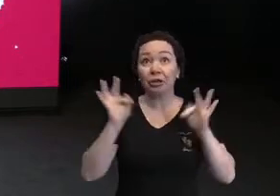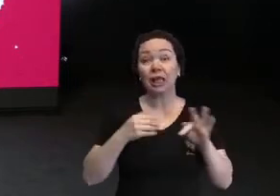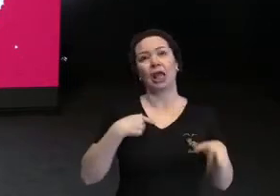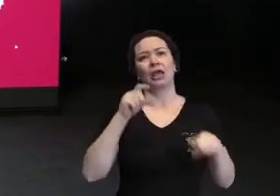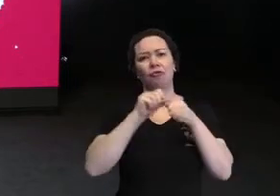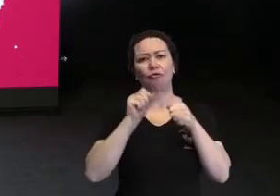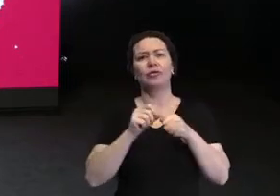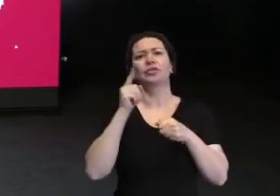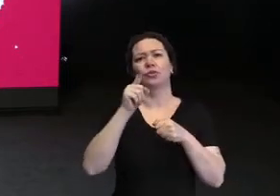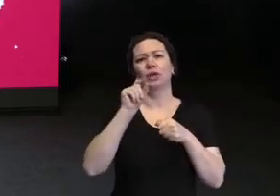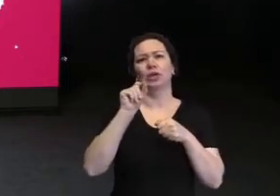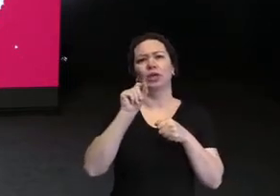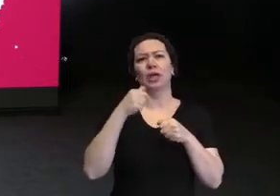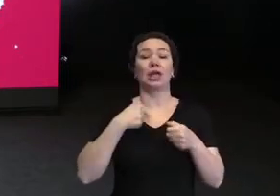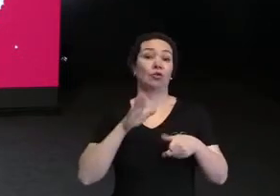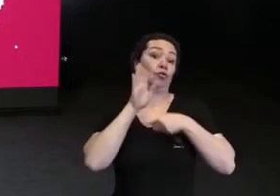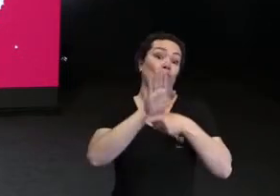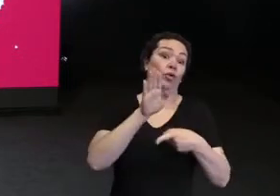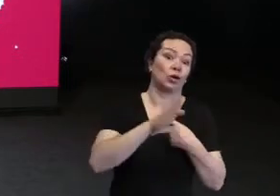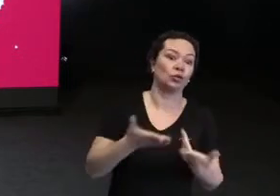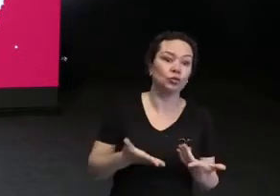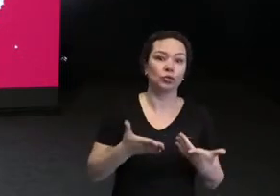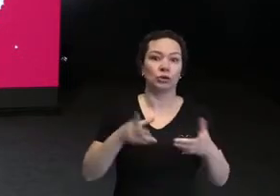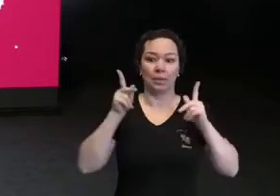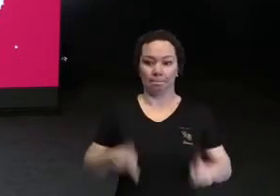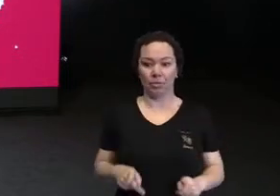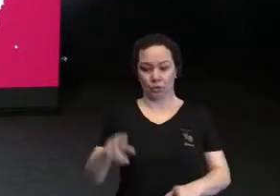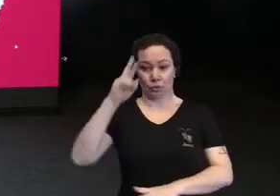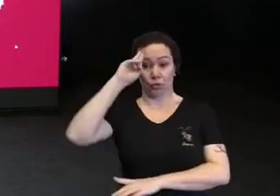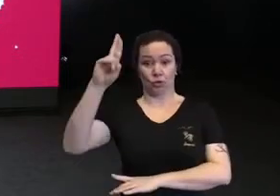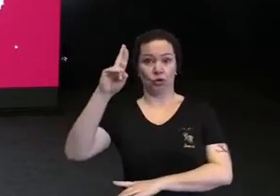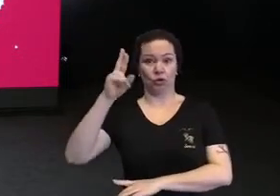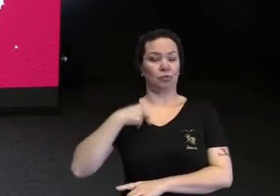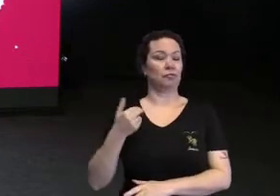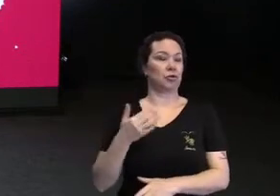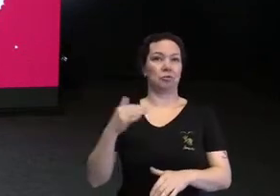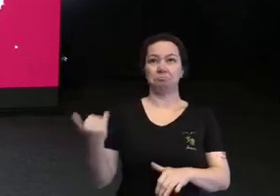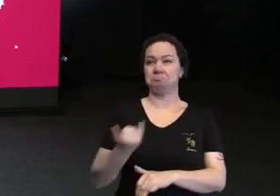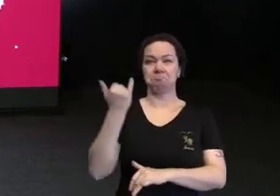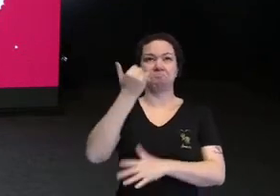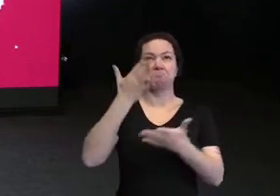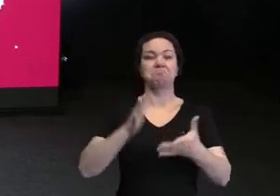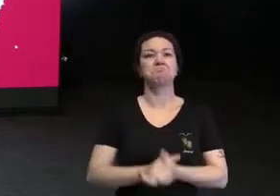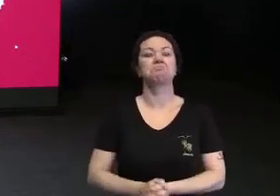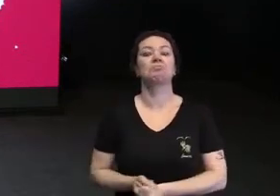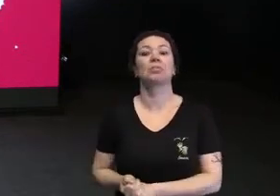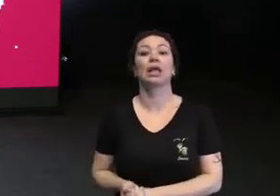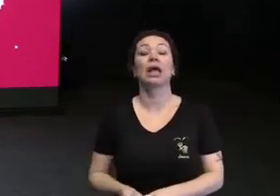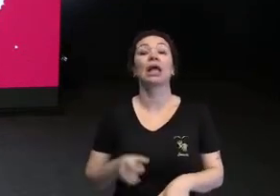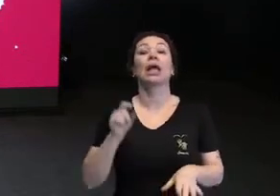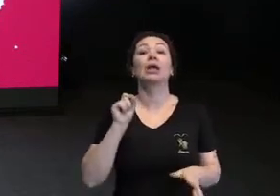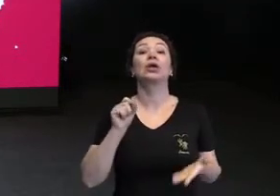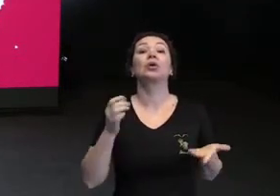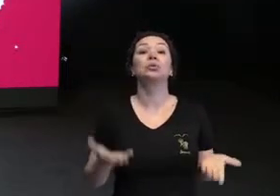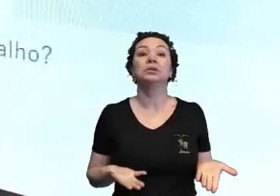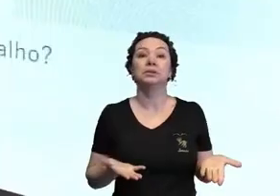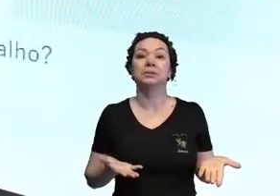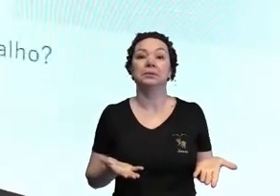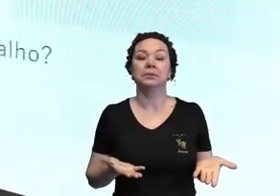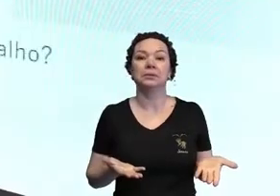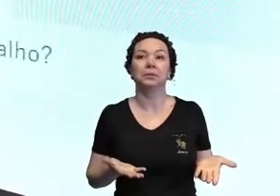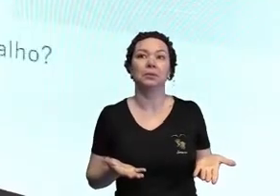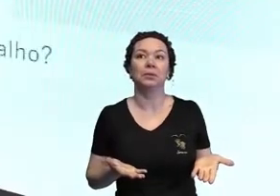assistência de direção. é o meu sonho, estou em uma das maiores produtoras. E aí, gente, eu resolvi,